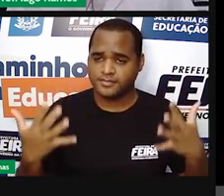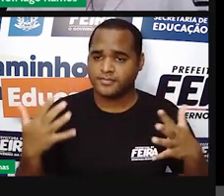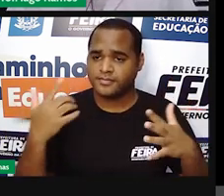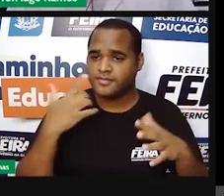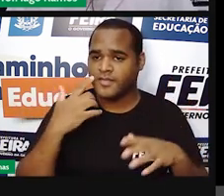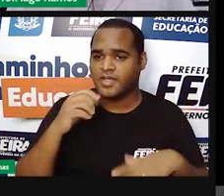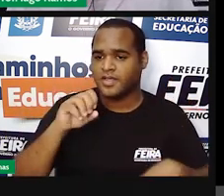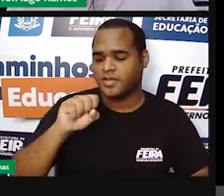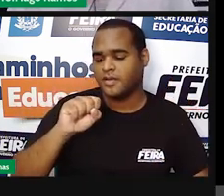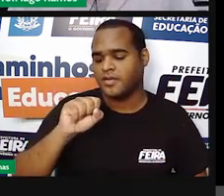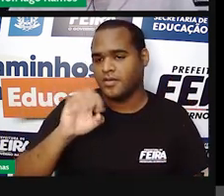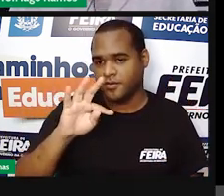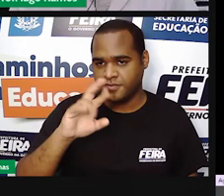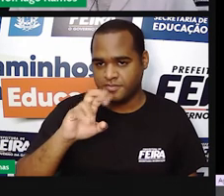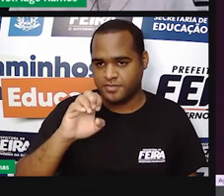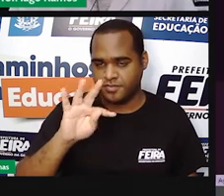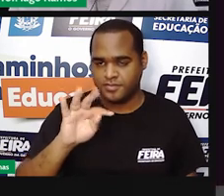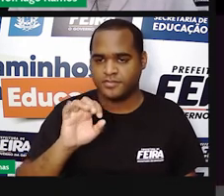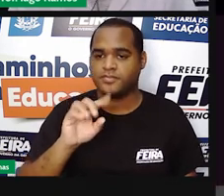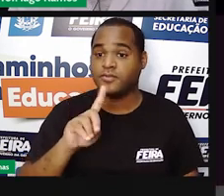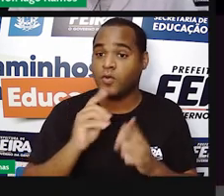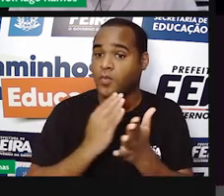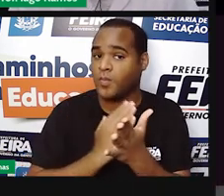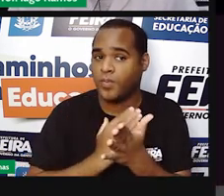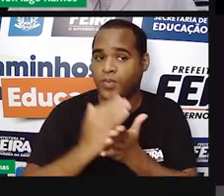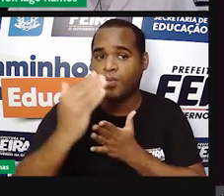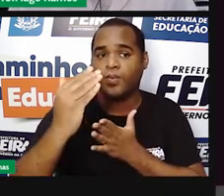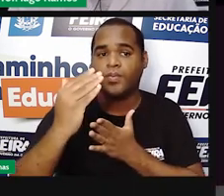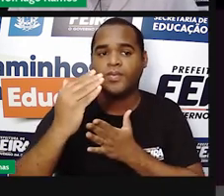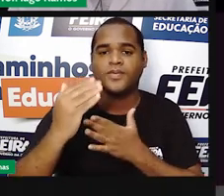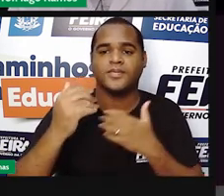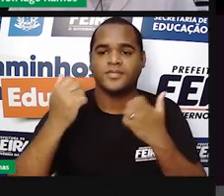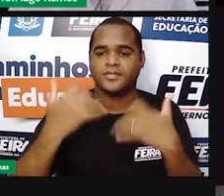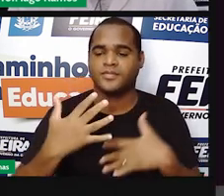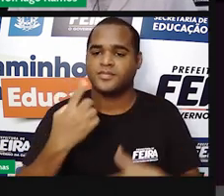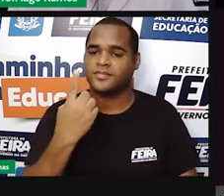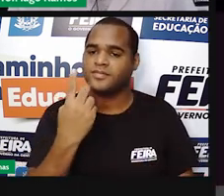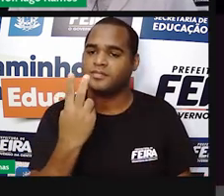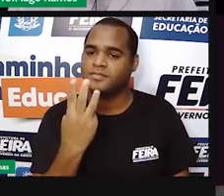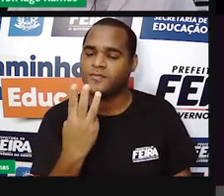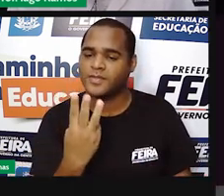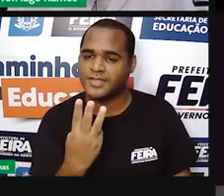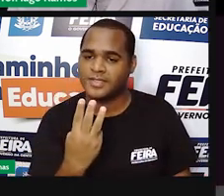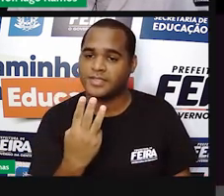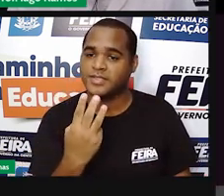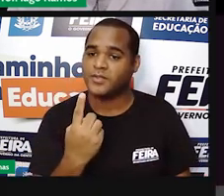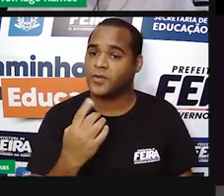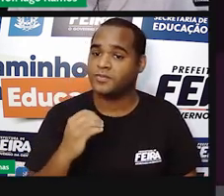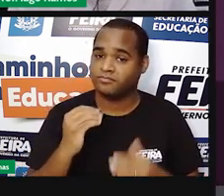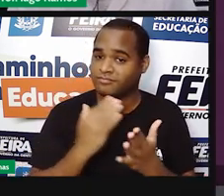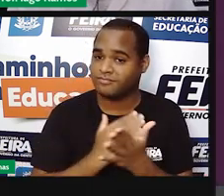um start, dando o start aparece uma pergunta